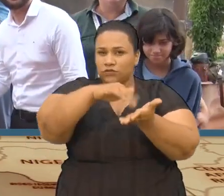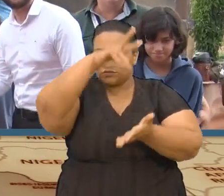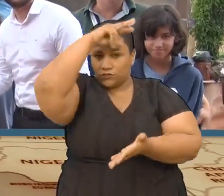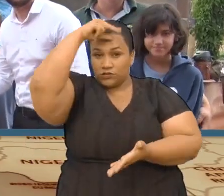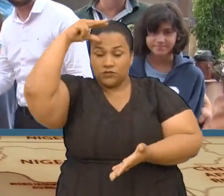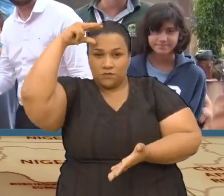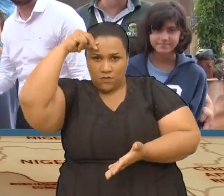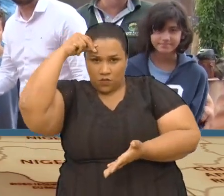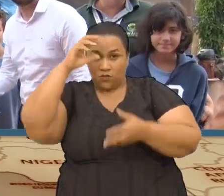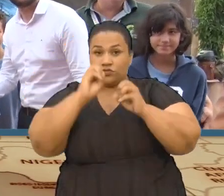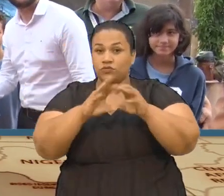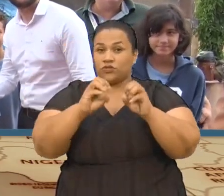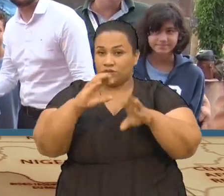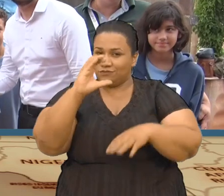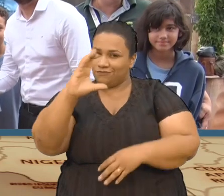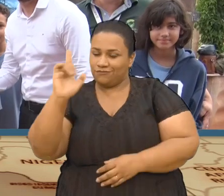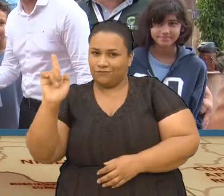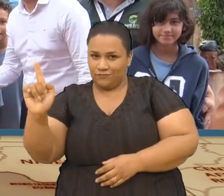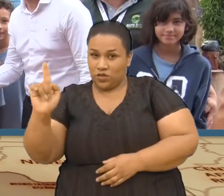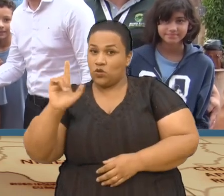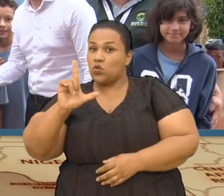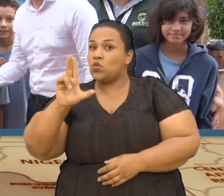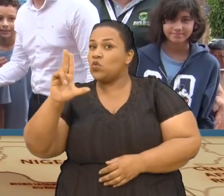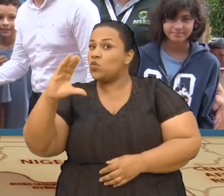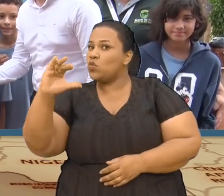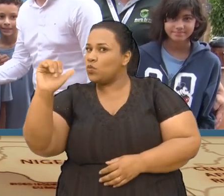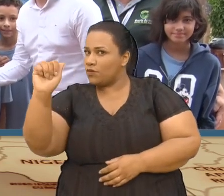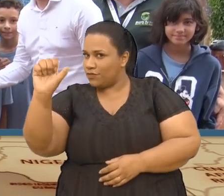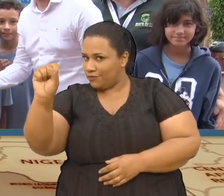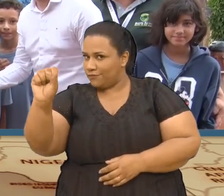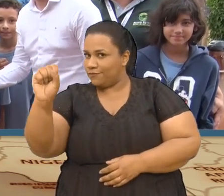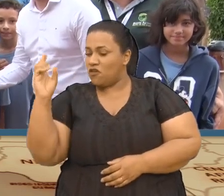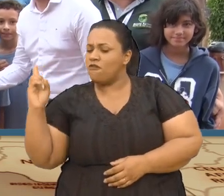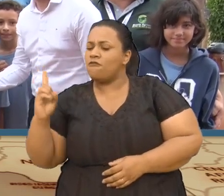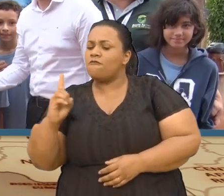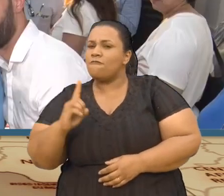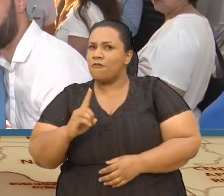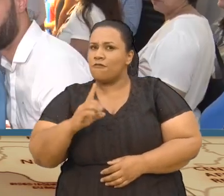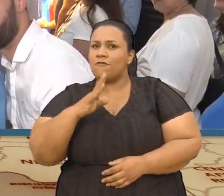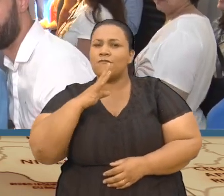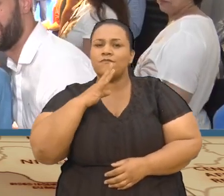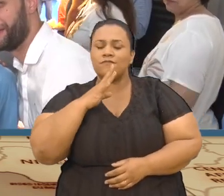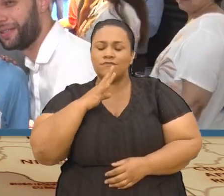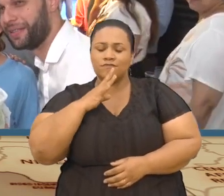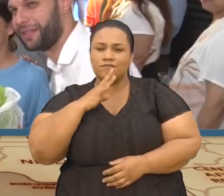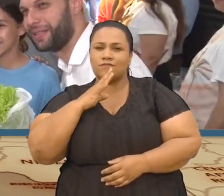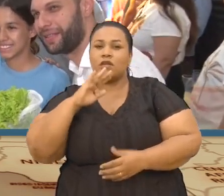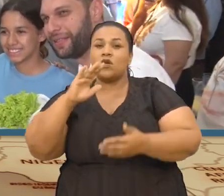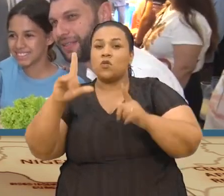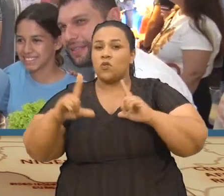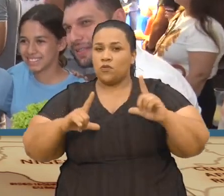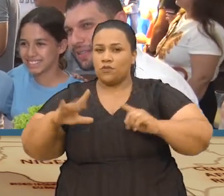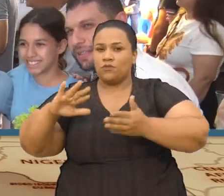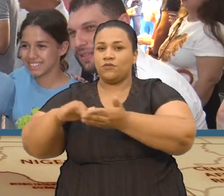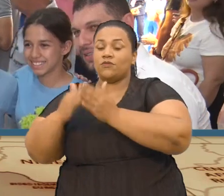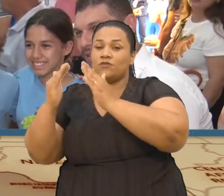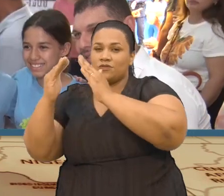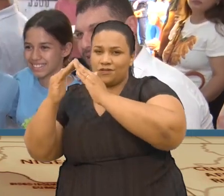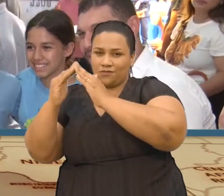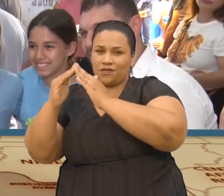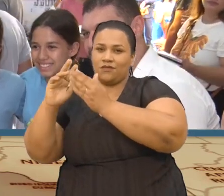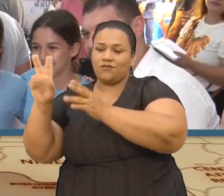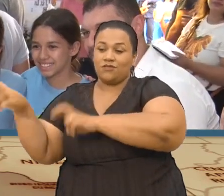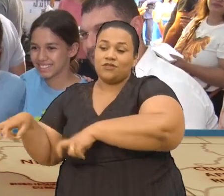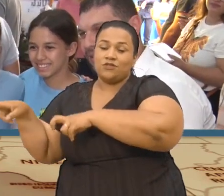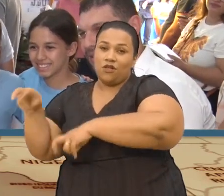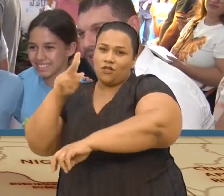educação Municipal De Campo Grande Lucas Bittencourt Veio conferir De perto O trabalho Pedagógico